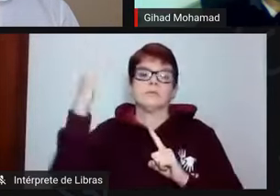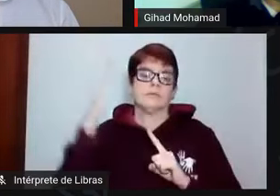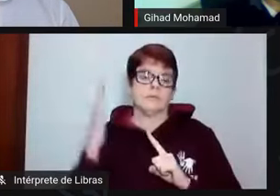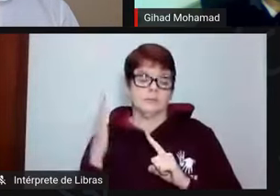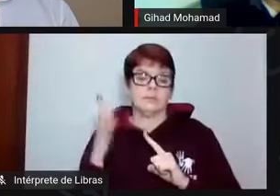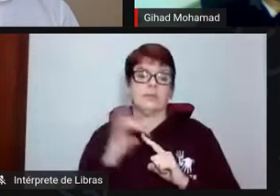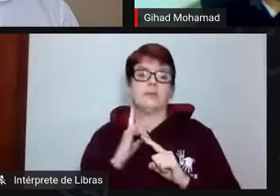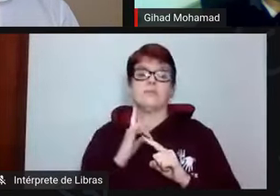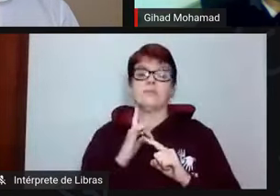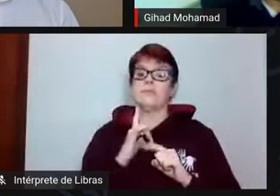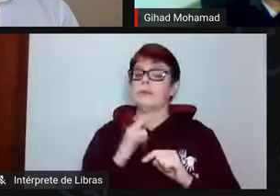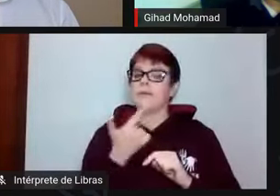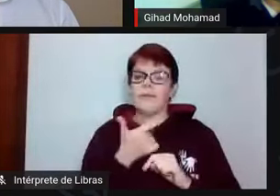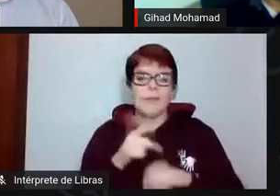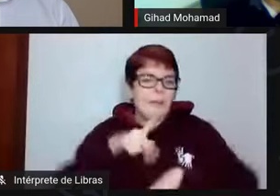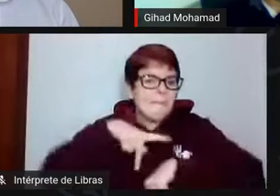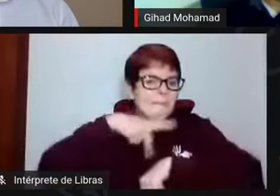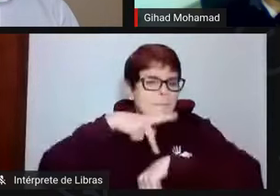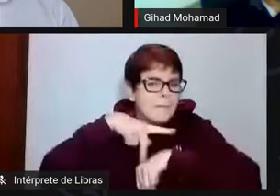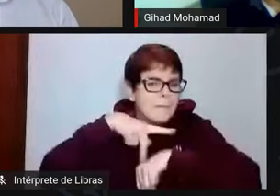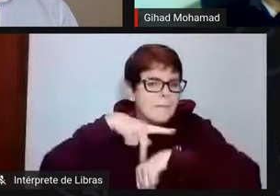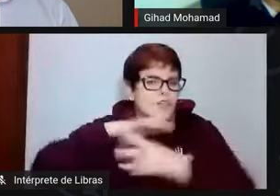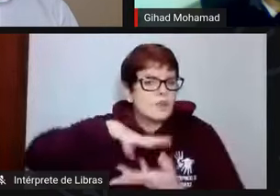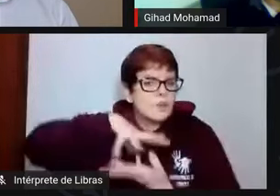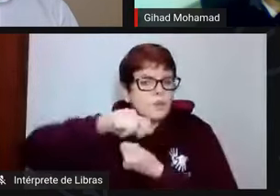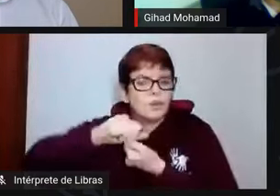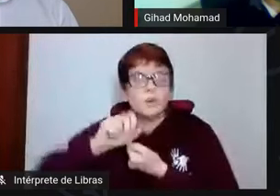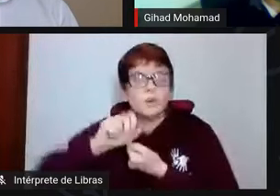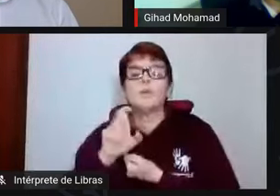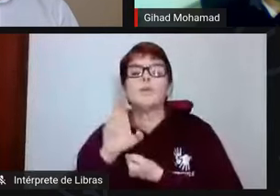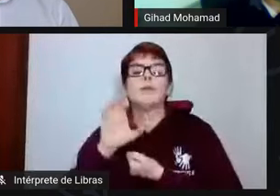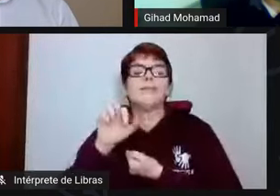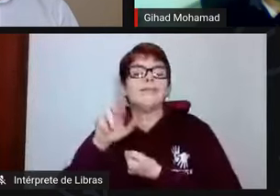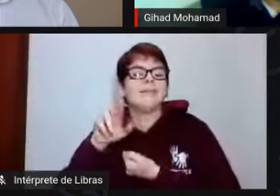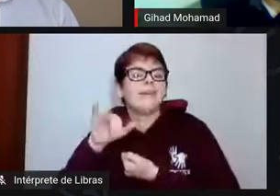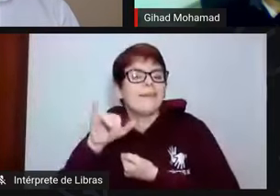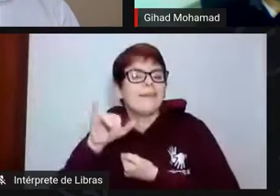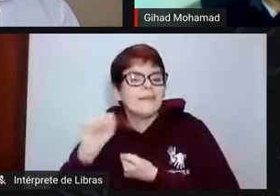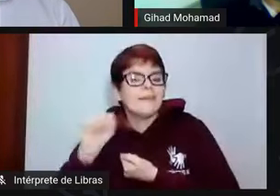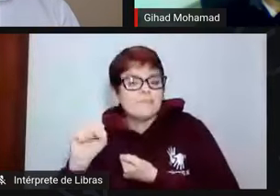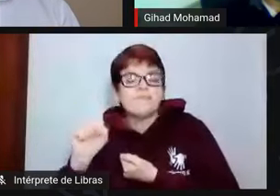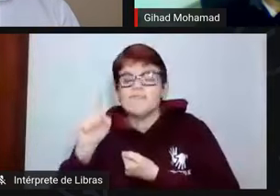tenho dito, não há país no mundo que tenha saído de suas crises, tenha emergido de suas crises,